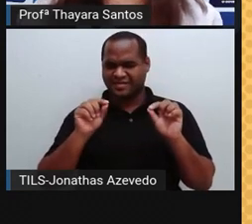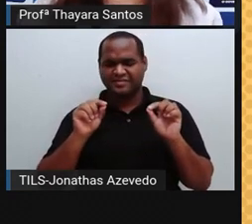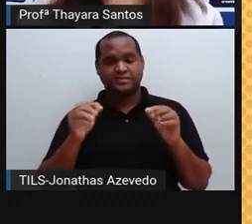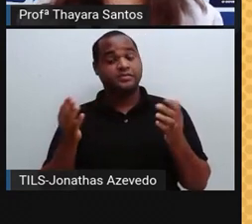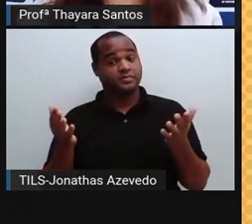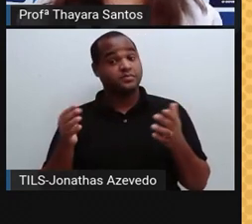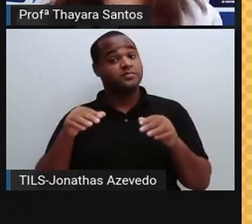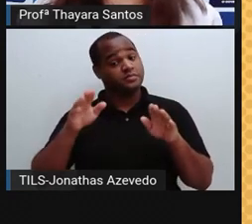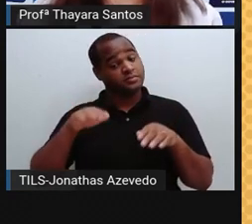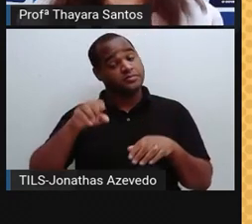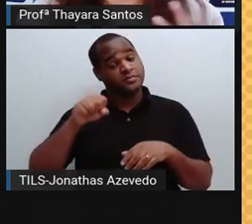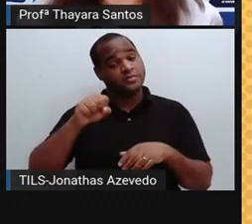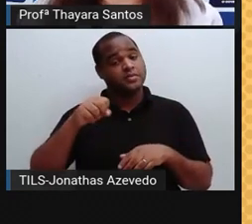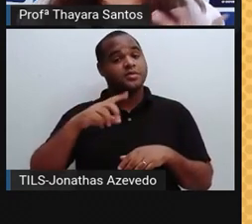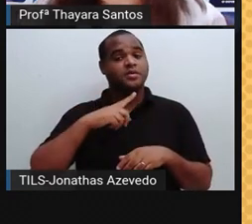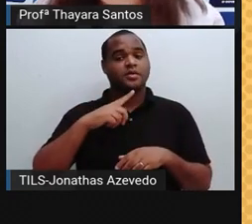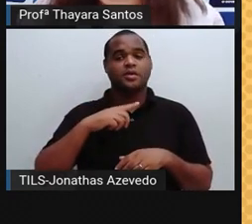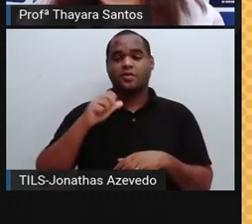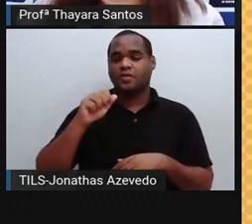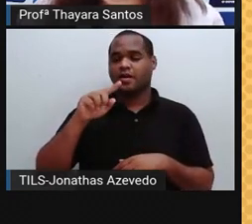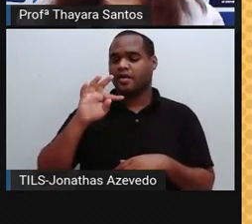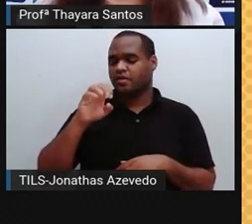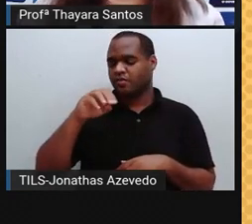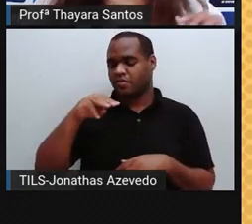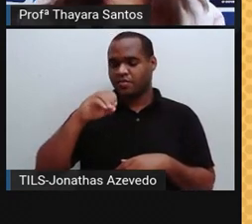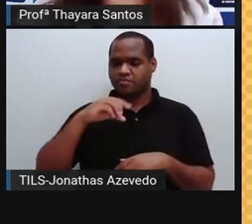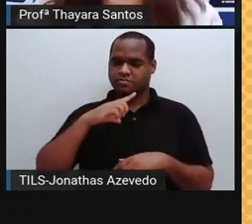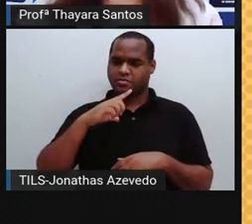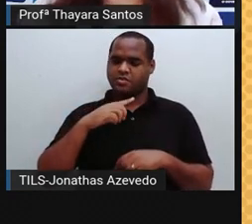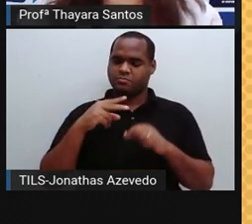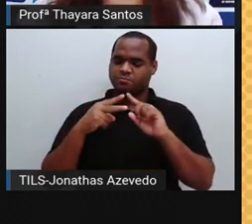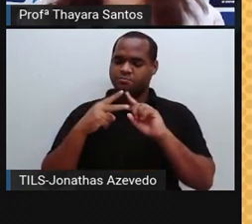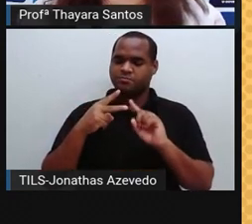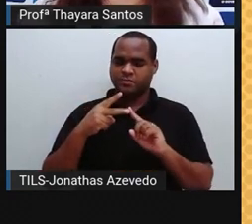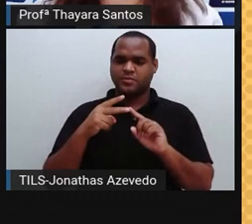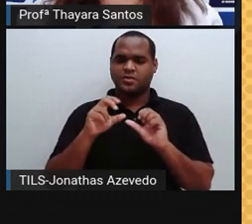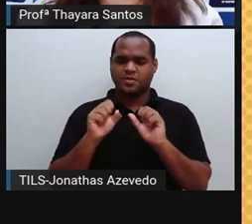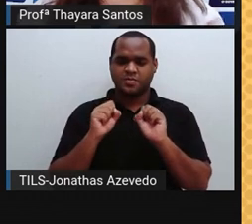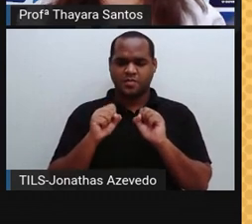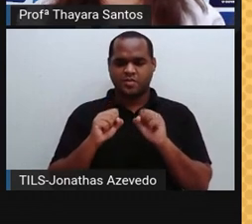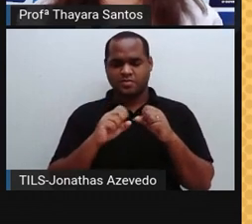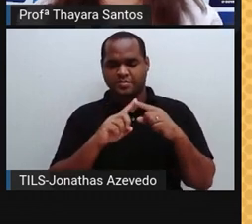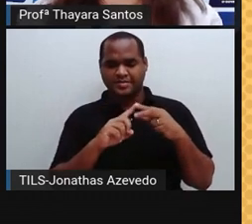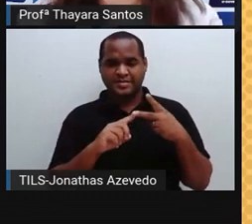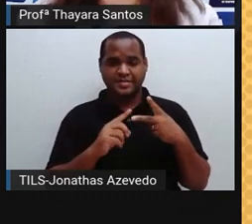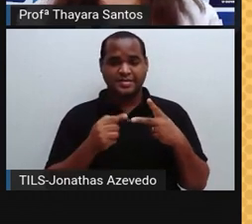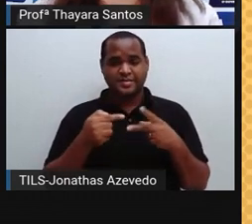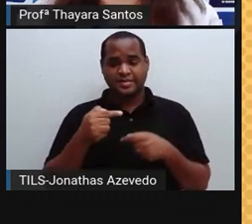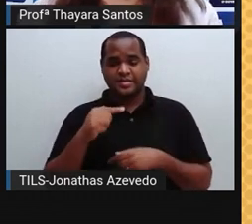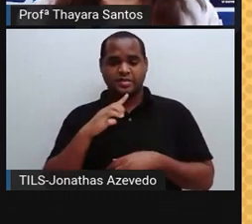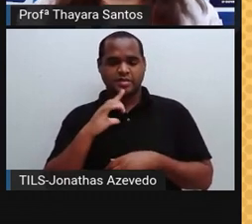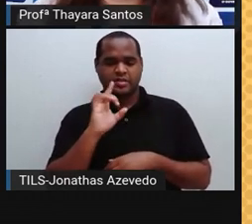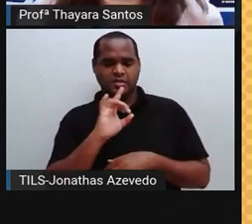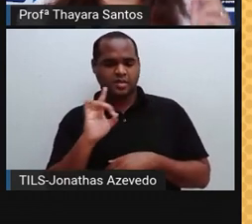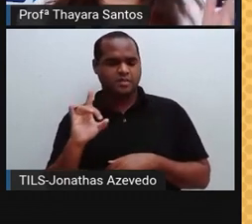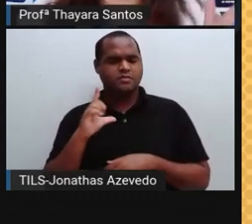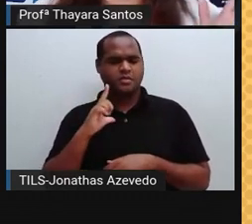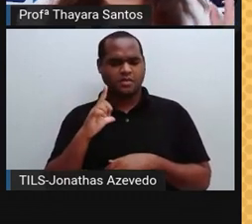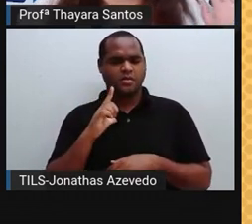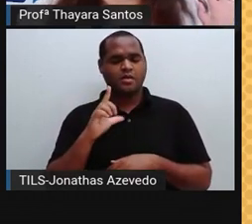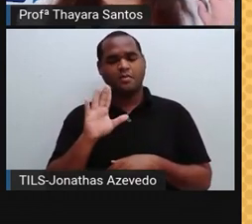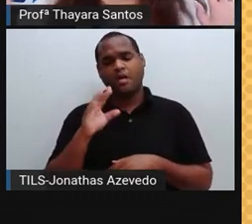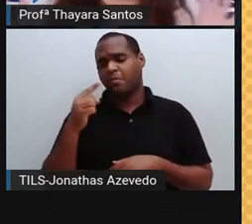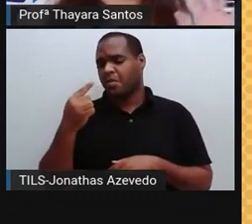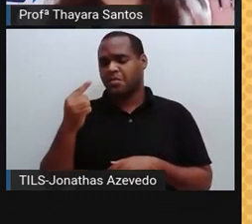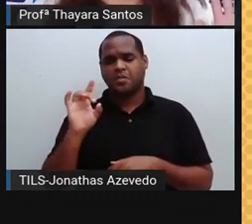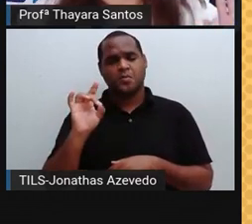Por exemplo, um átomo que só tem dois elétrons, ele não vai ter as sete camadas eletrônicas ali. Ele só vai ter a